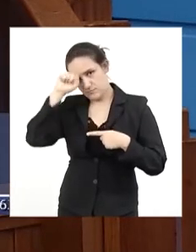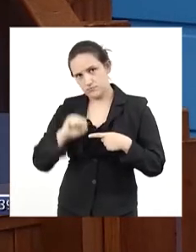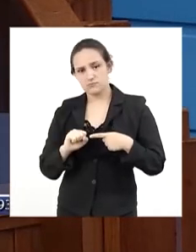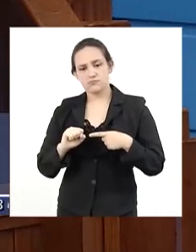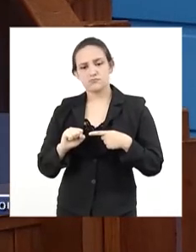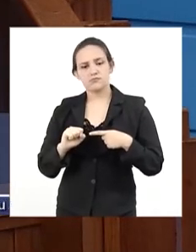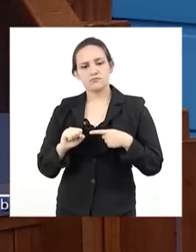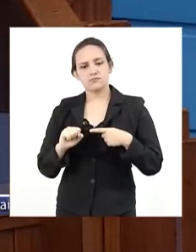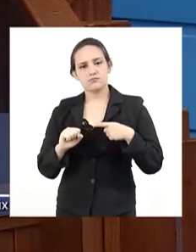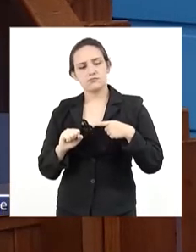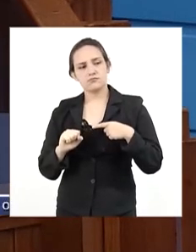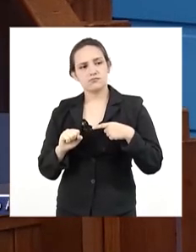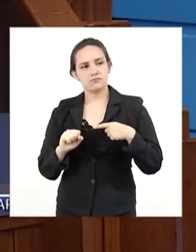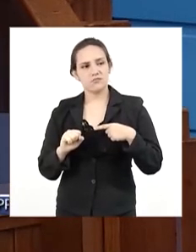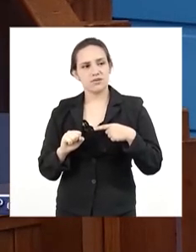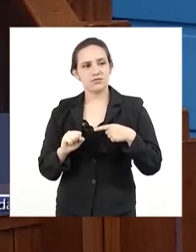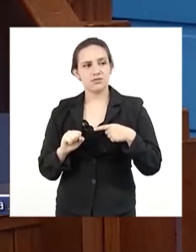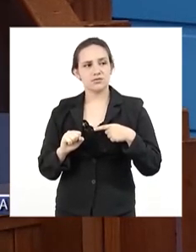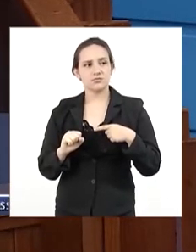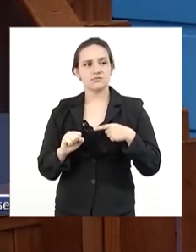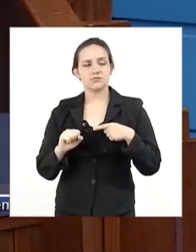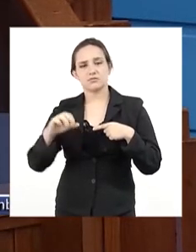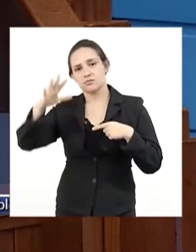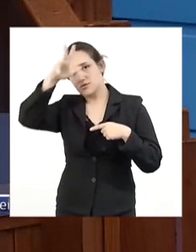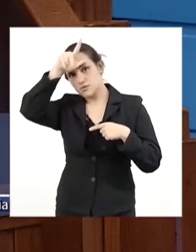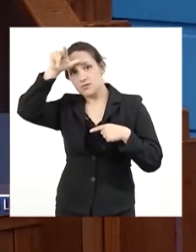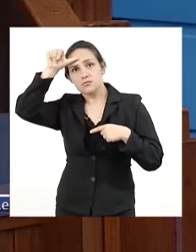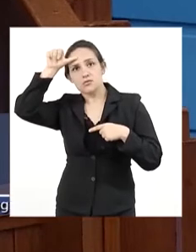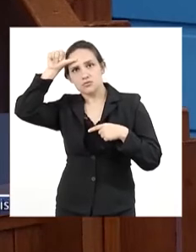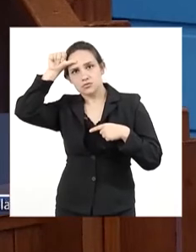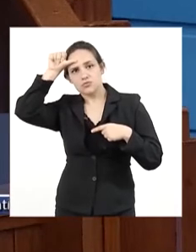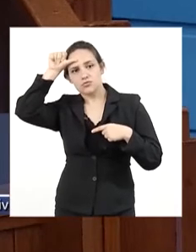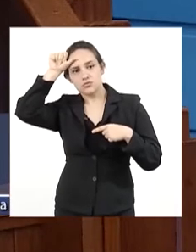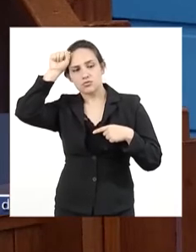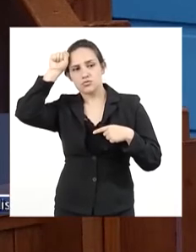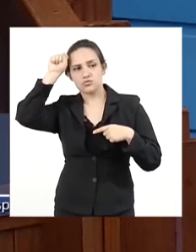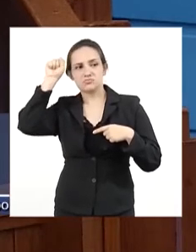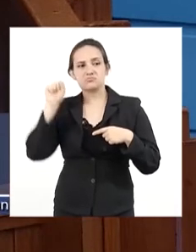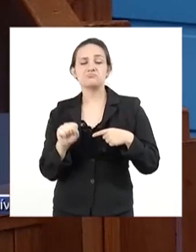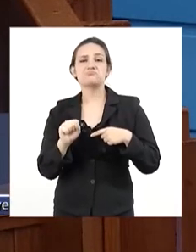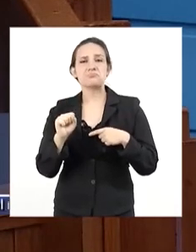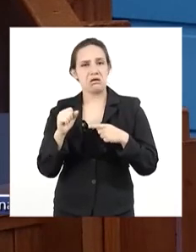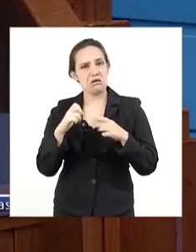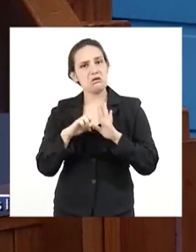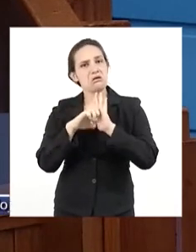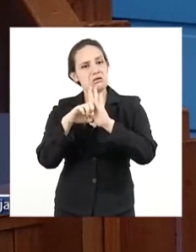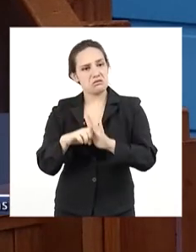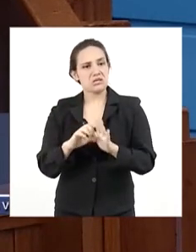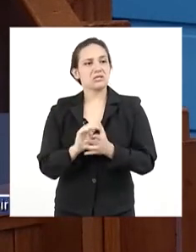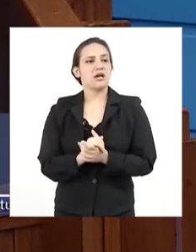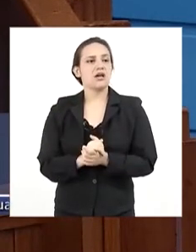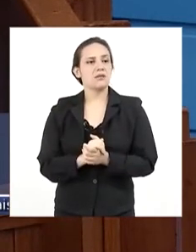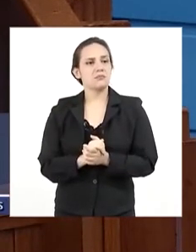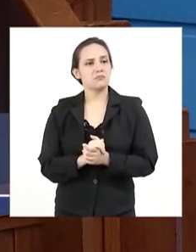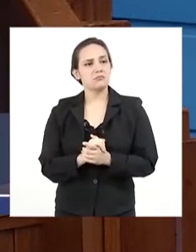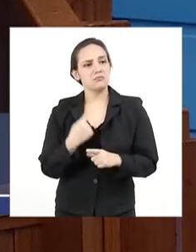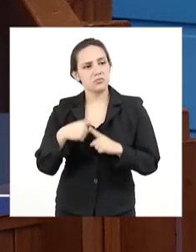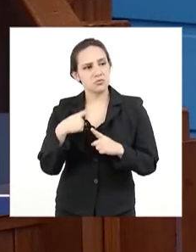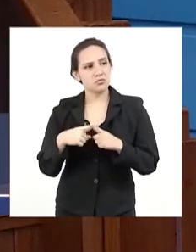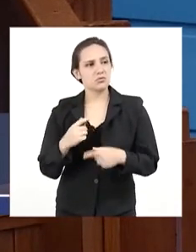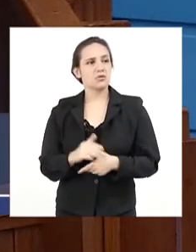dar um exemplo de respeito à pessoa humana, que depende, inclusive,